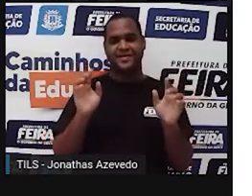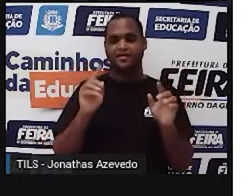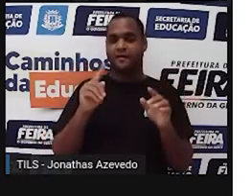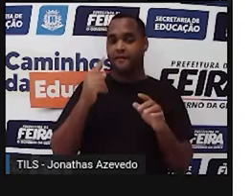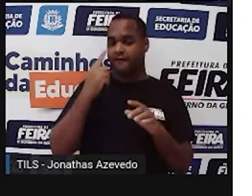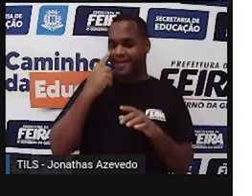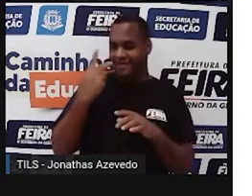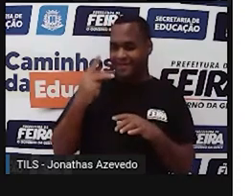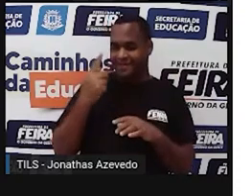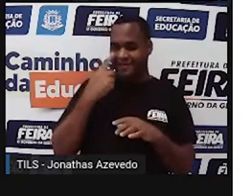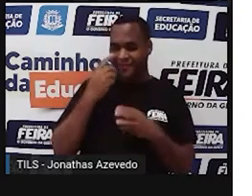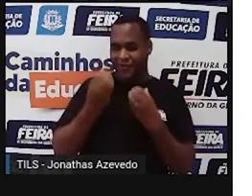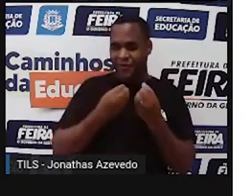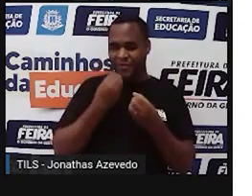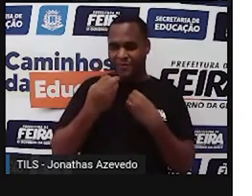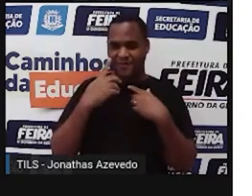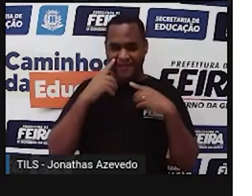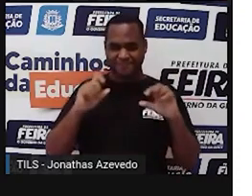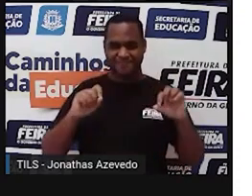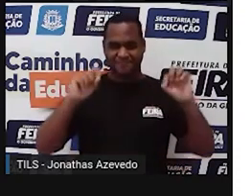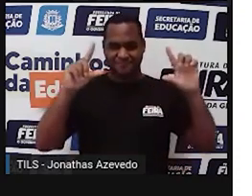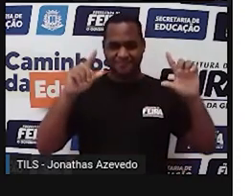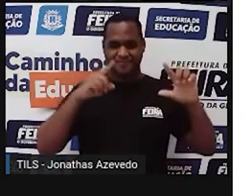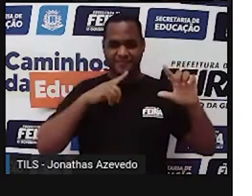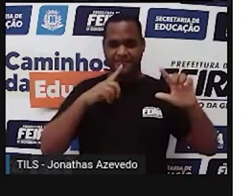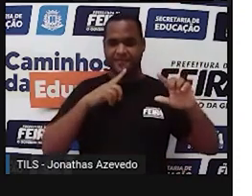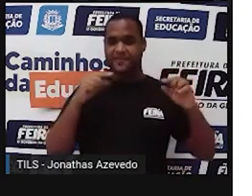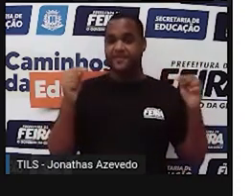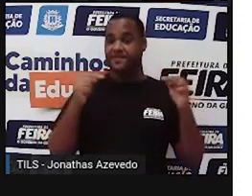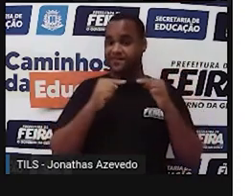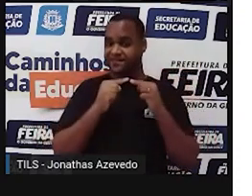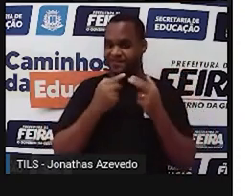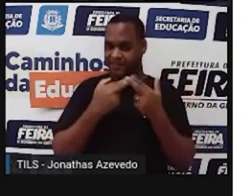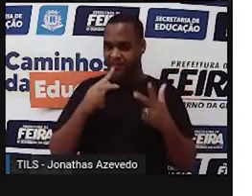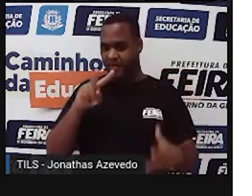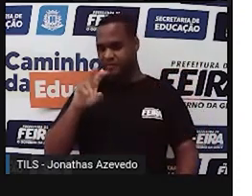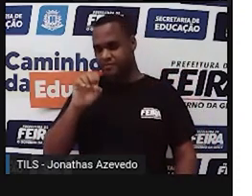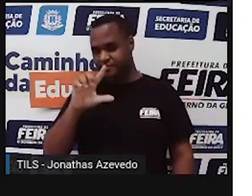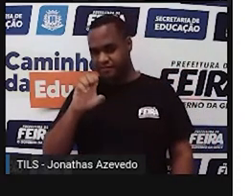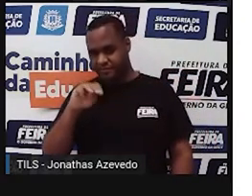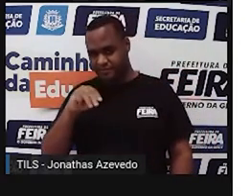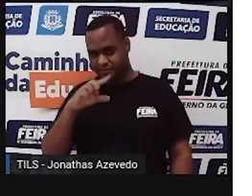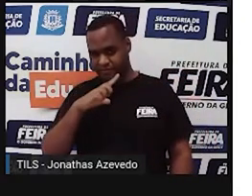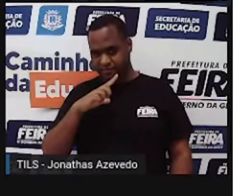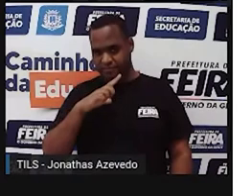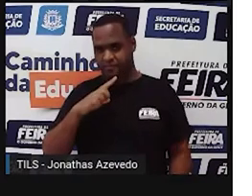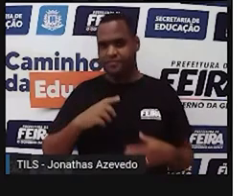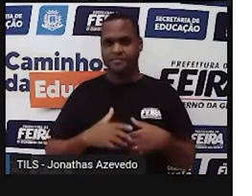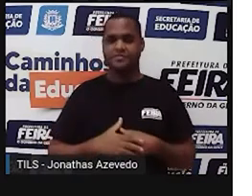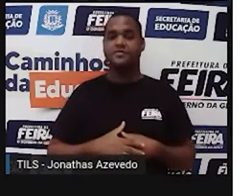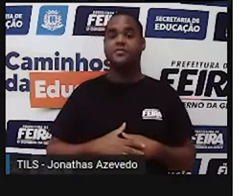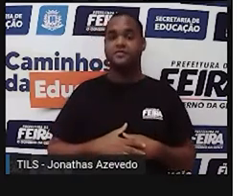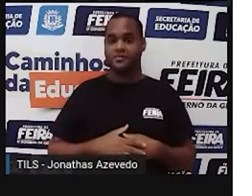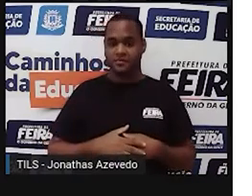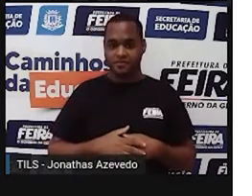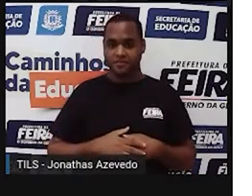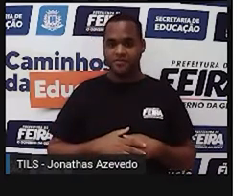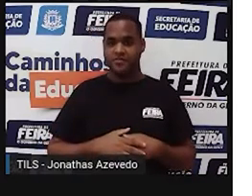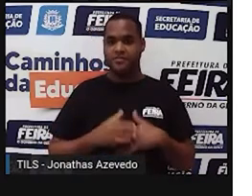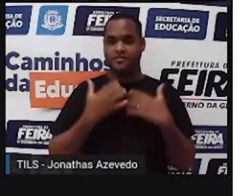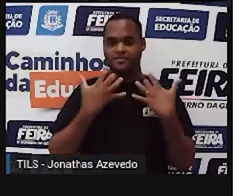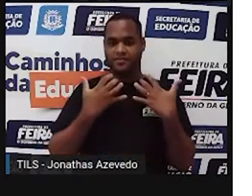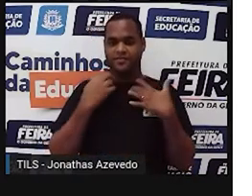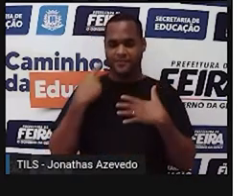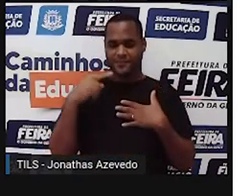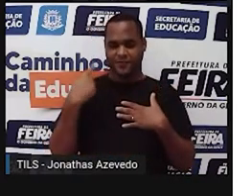situaçãozinha que vai aparecer na próxima tela e que envolve volume. Olha só. E aí eu quero saber,